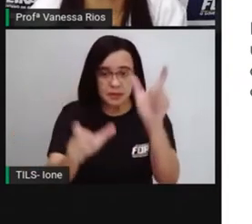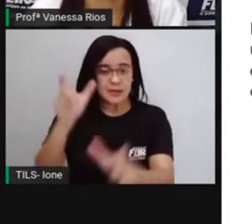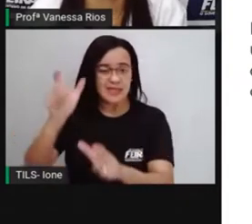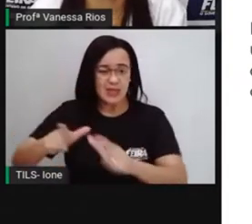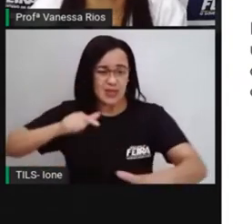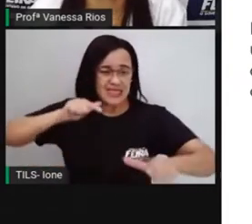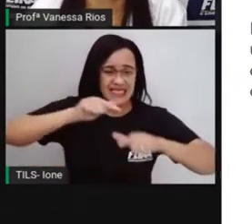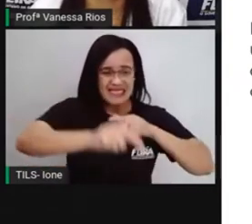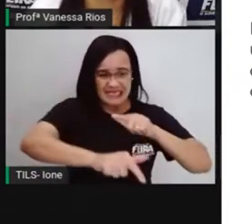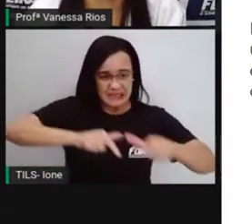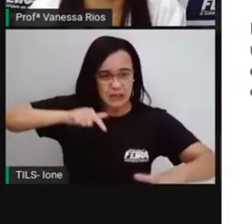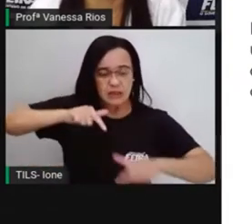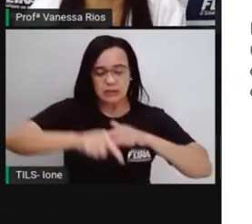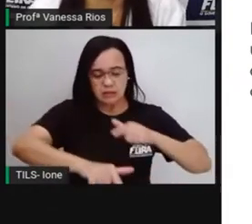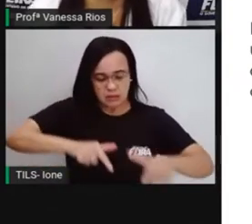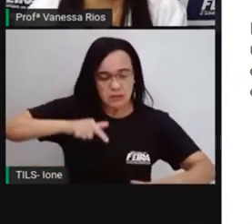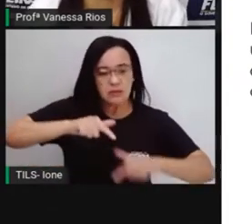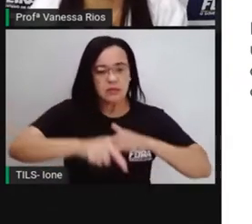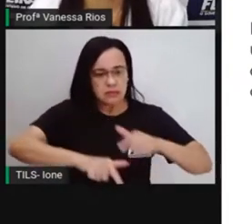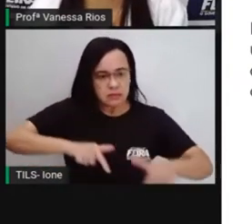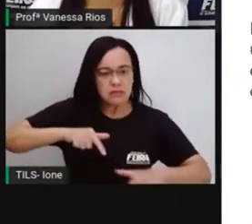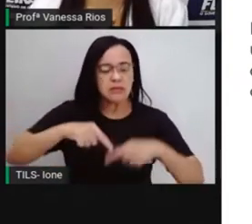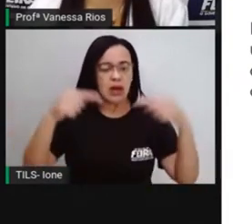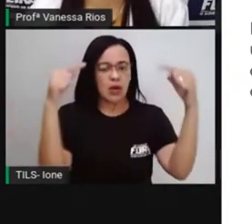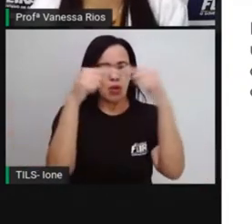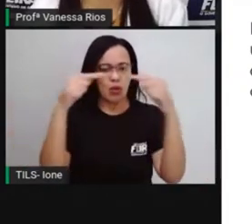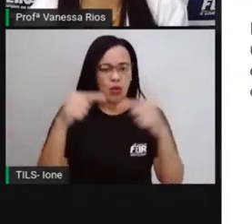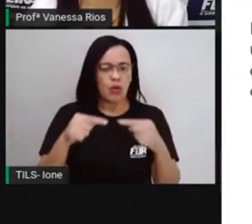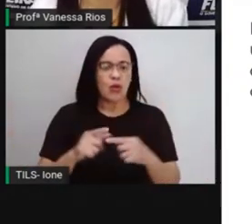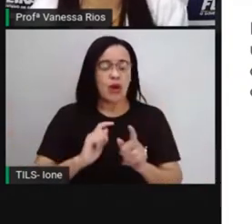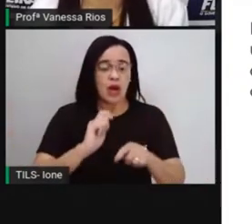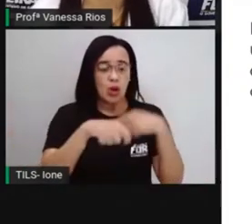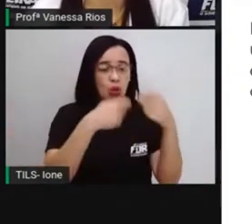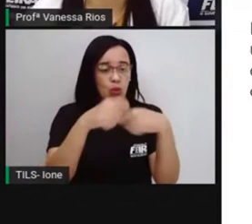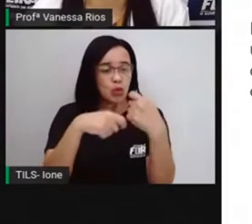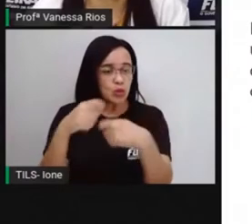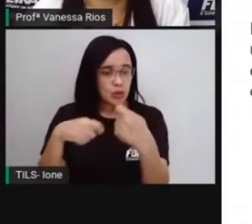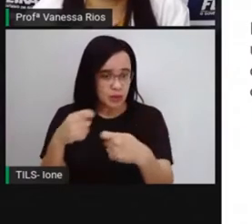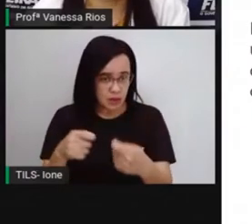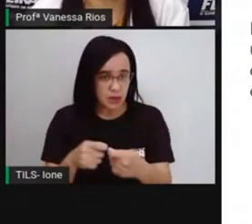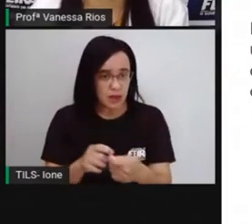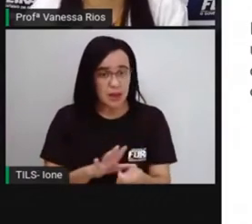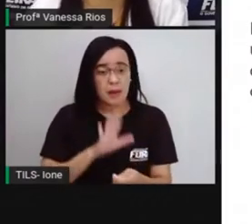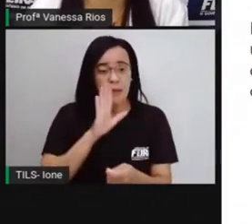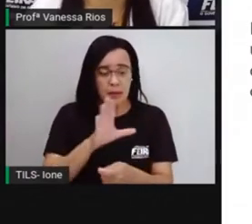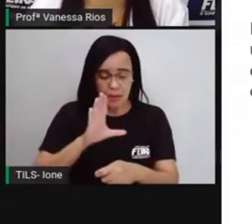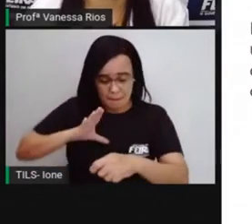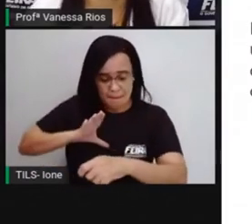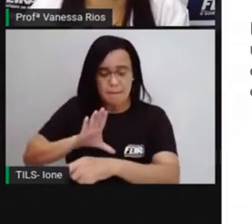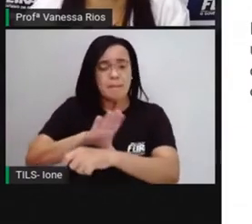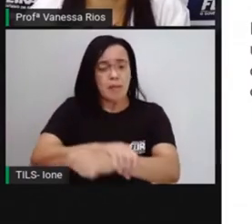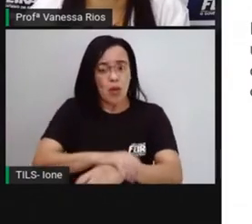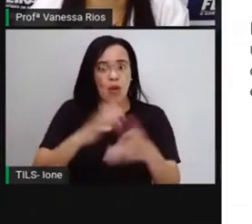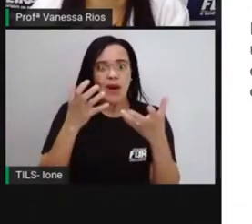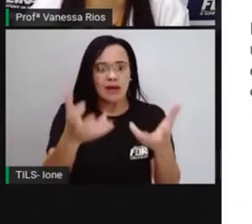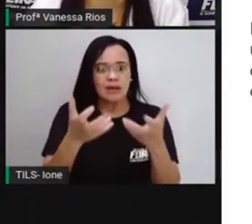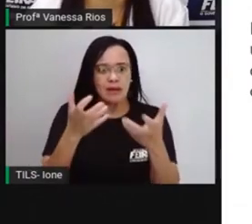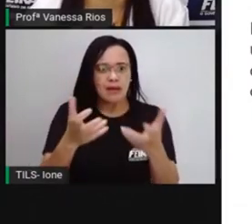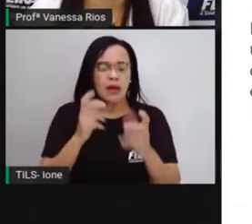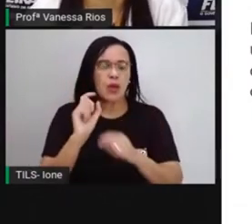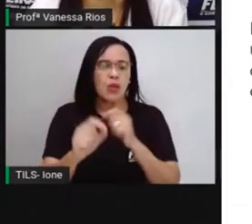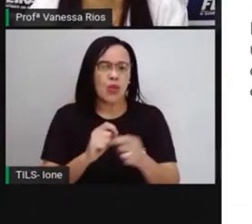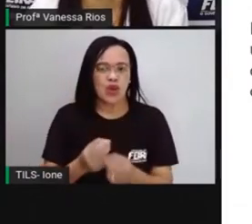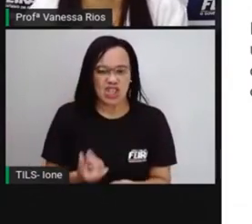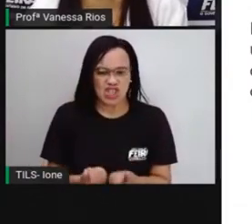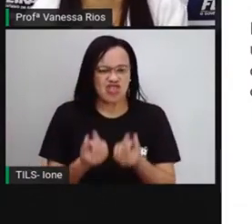econômica ela fosse concretizar. A intenção de Portugal era adquirir riqueza, era obter riqueza através das novas